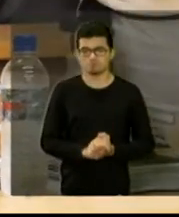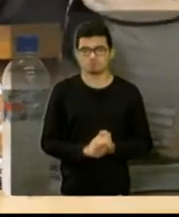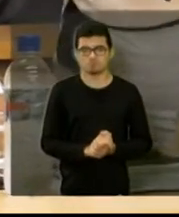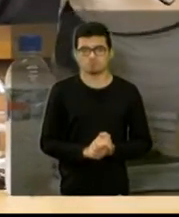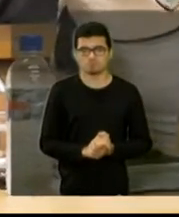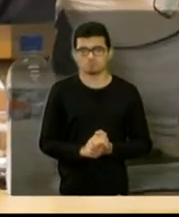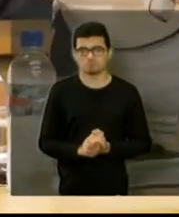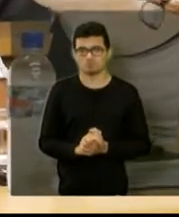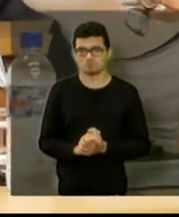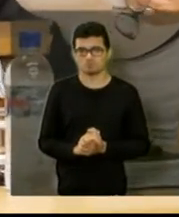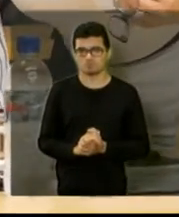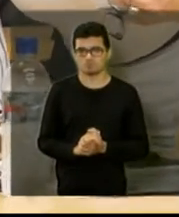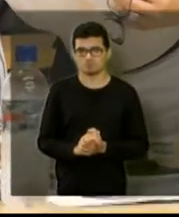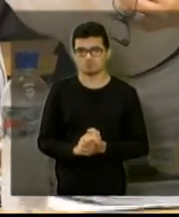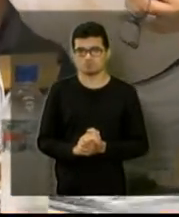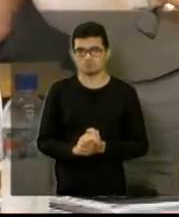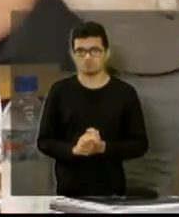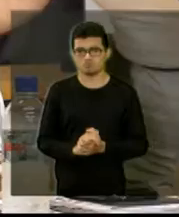Ronaldo. Túlio.